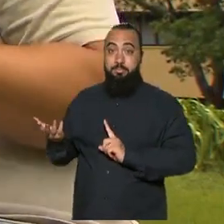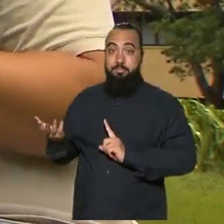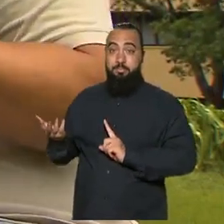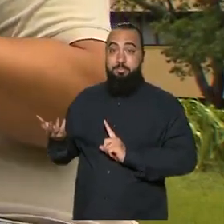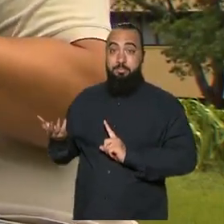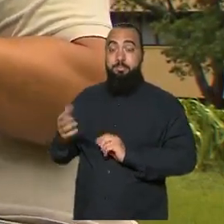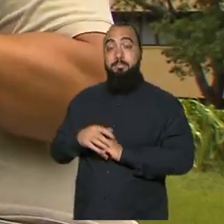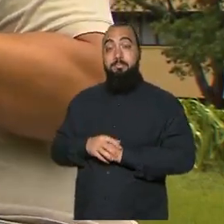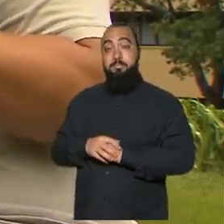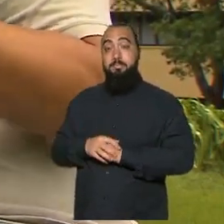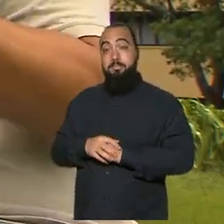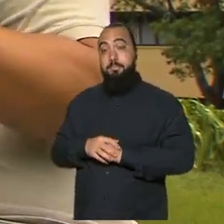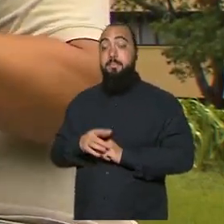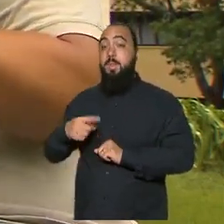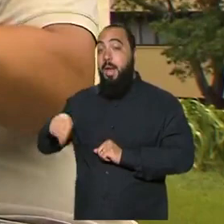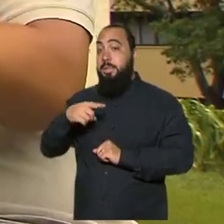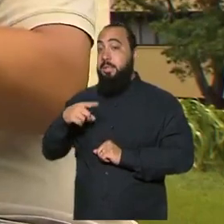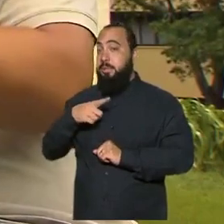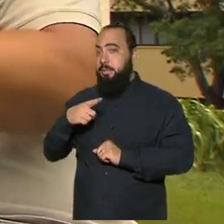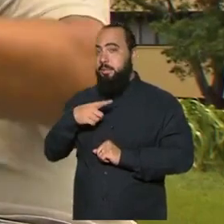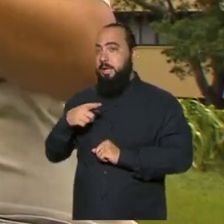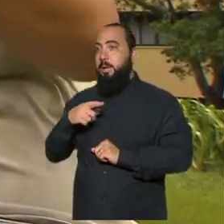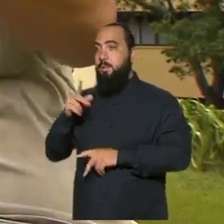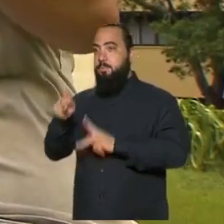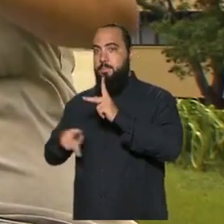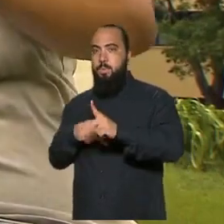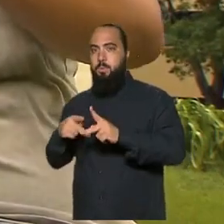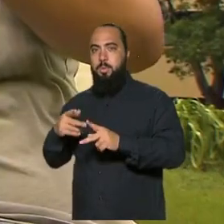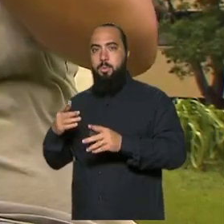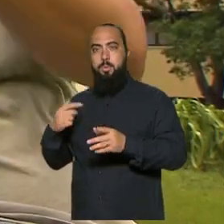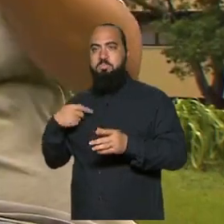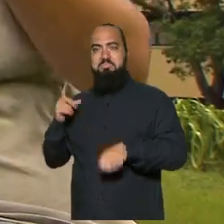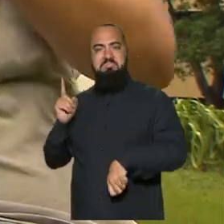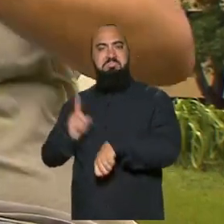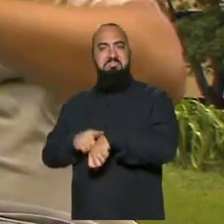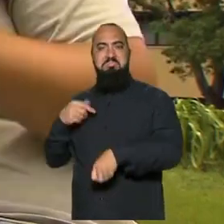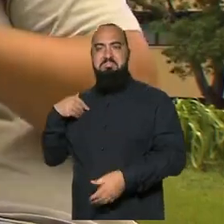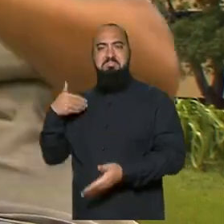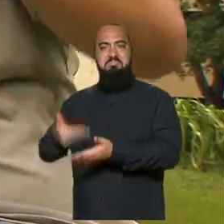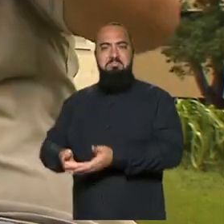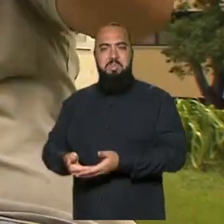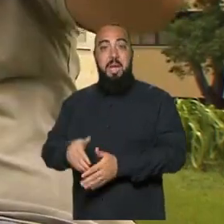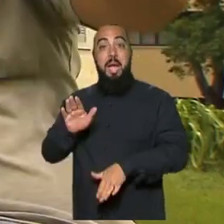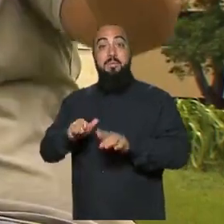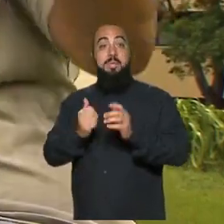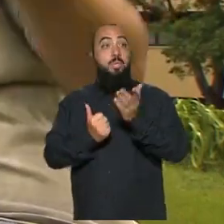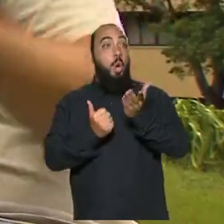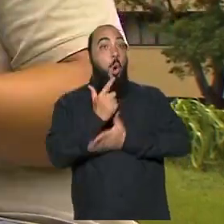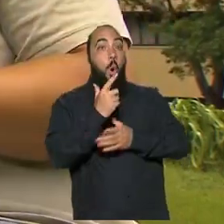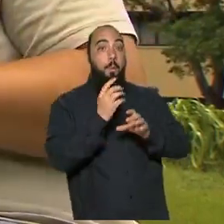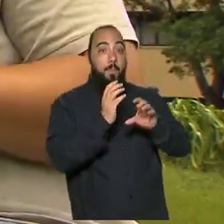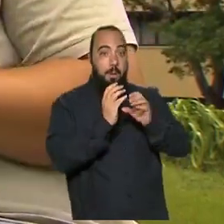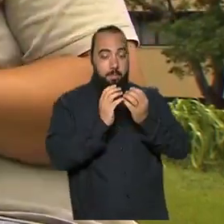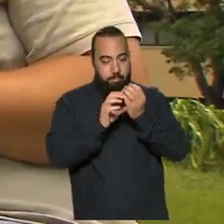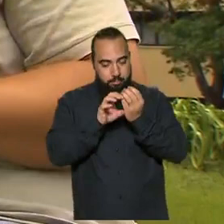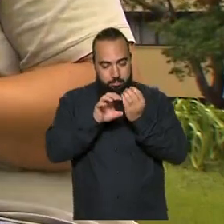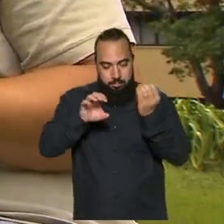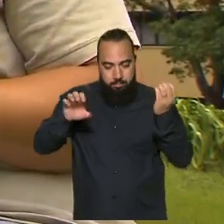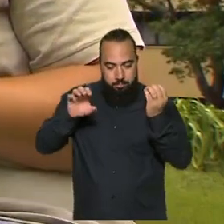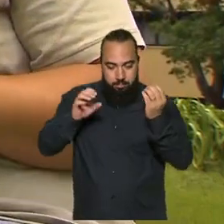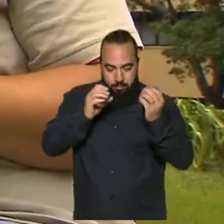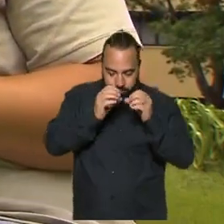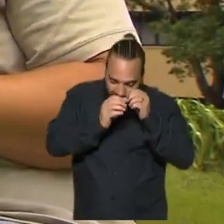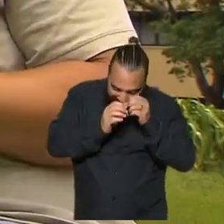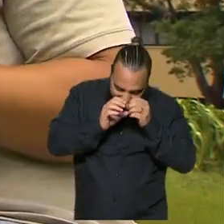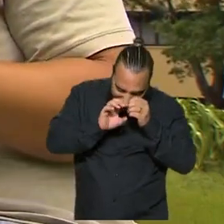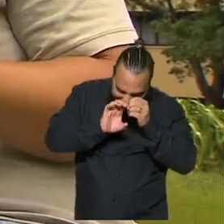Então a gente tem o que a gente chama de público espontâneo, que vem para cá e às vezes compra um telescópio e quer saber como se usa, vem para o nosso